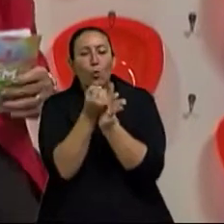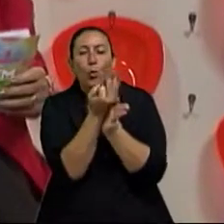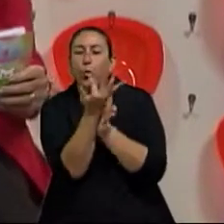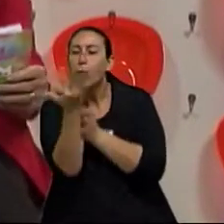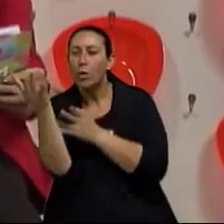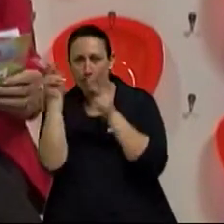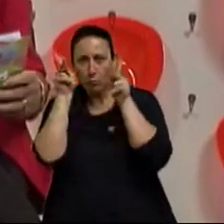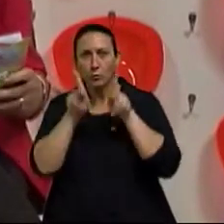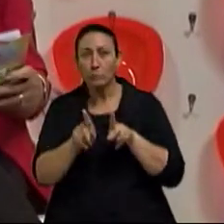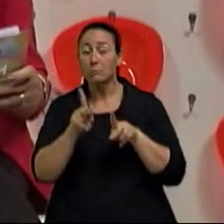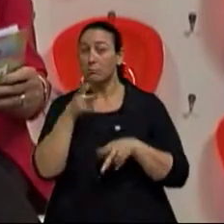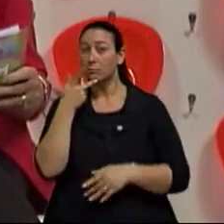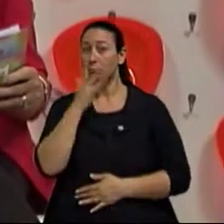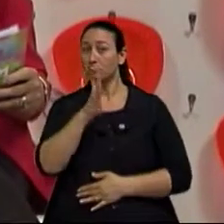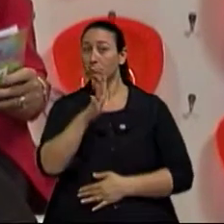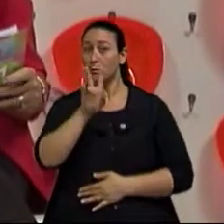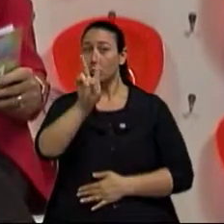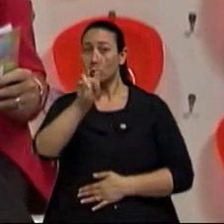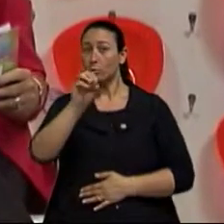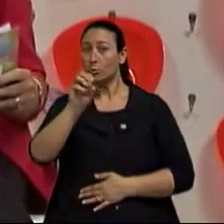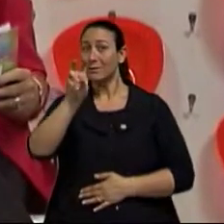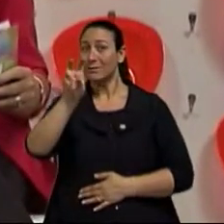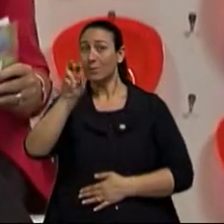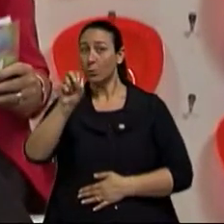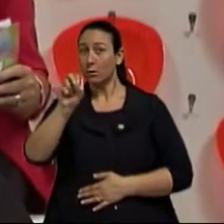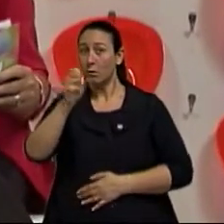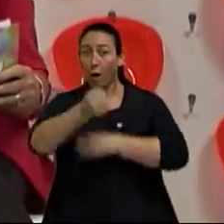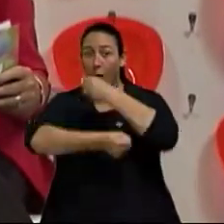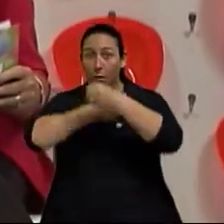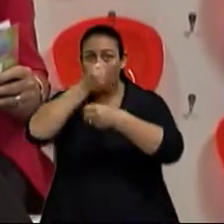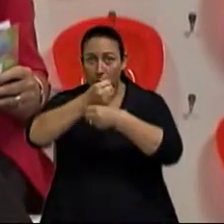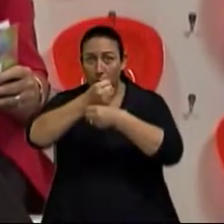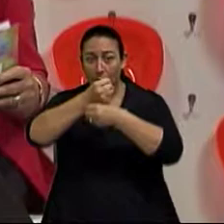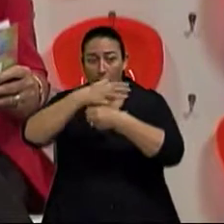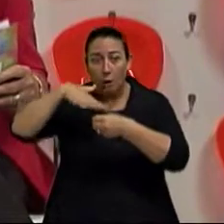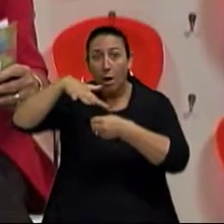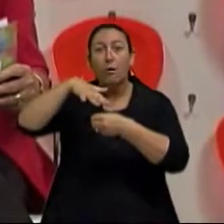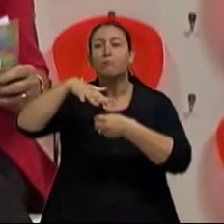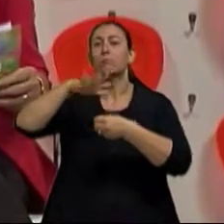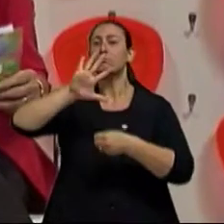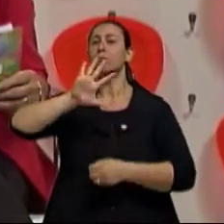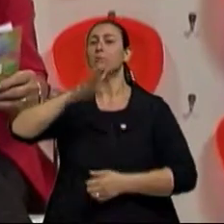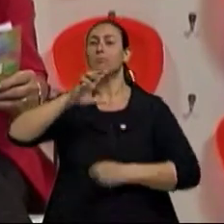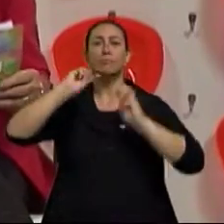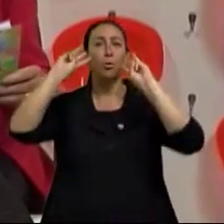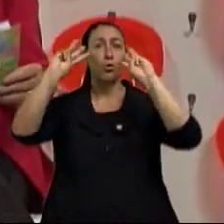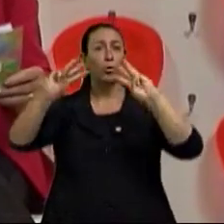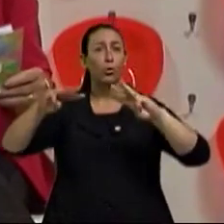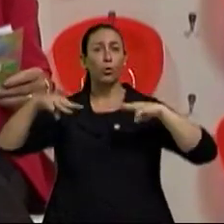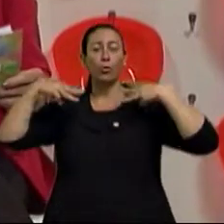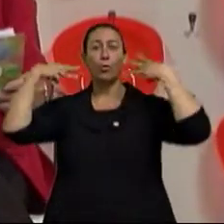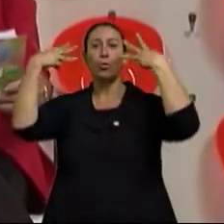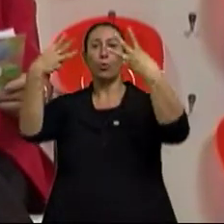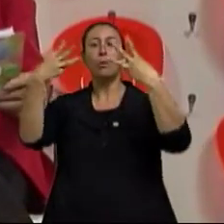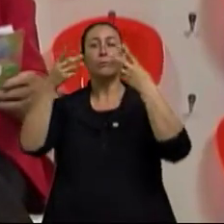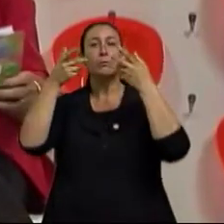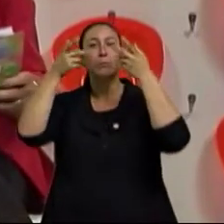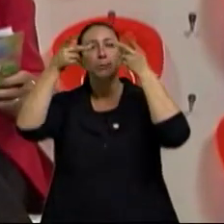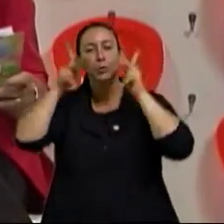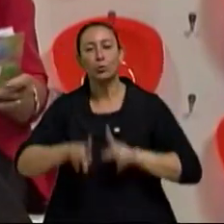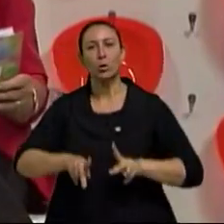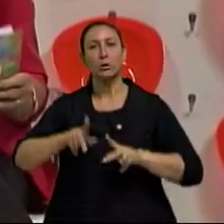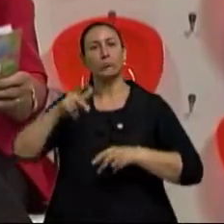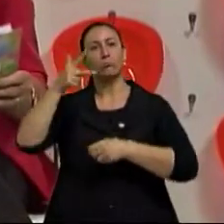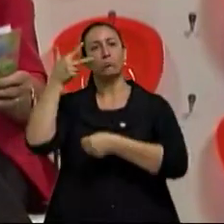em 2050 a população de idosos no Brasil irá triplicar e a estimativa é que seremos mais